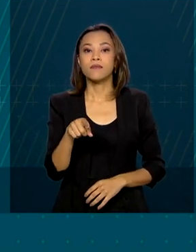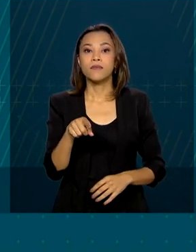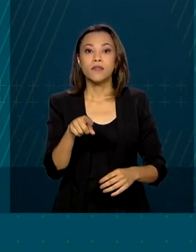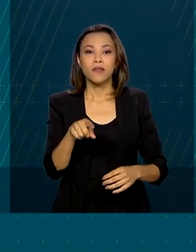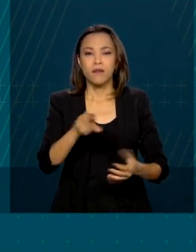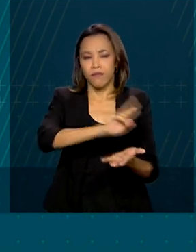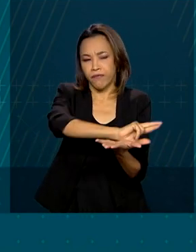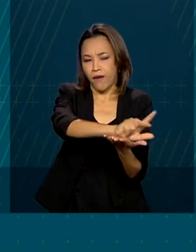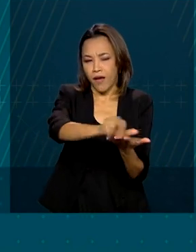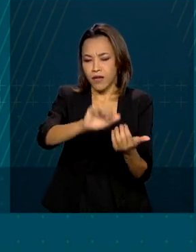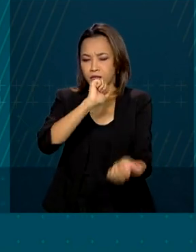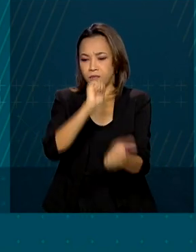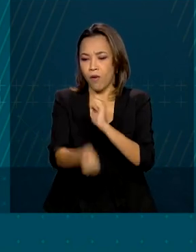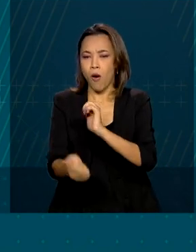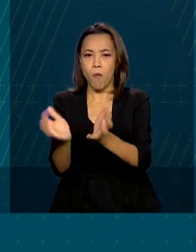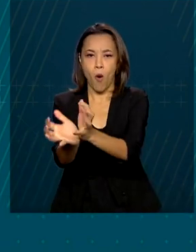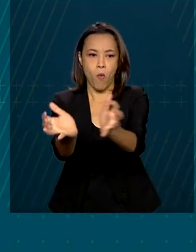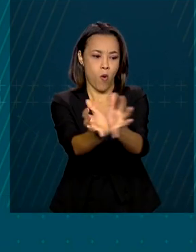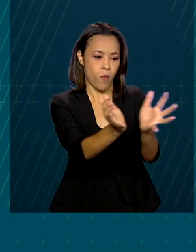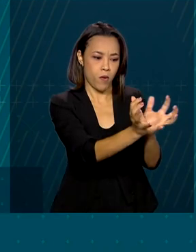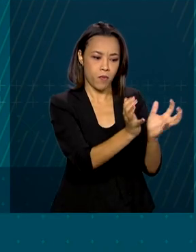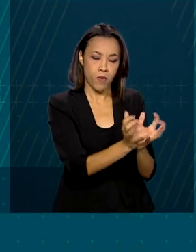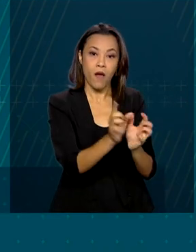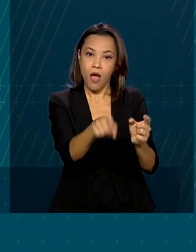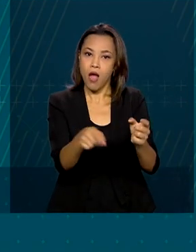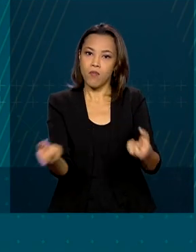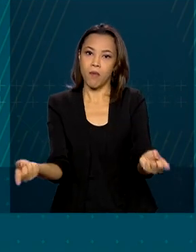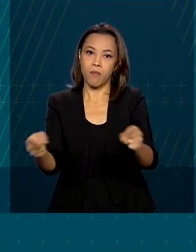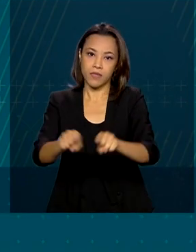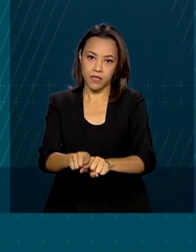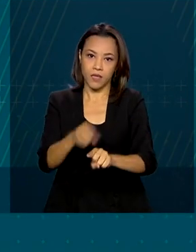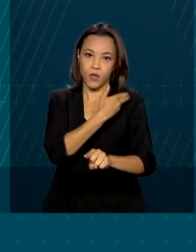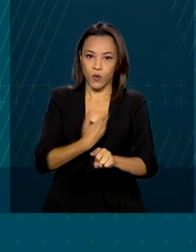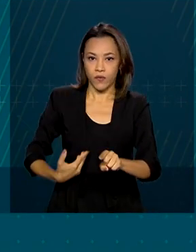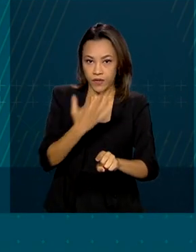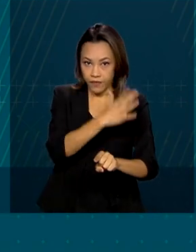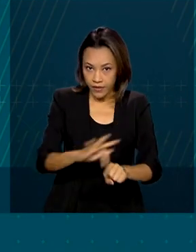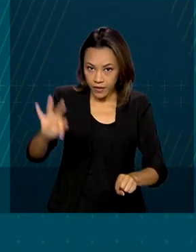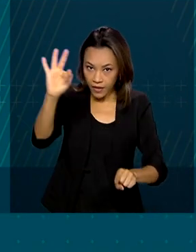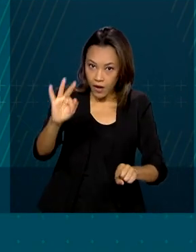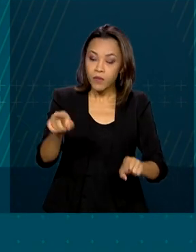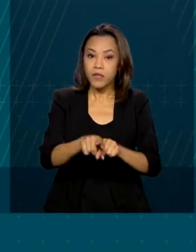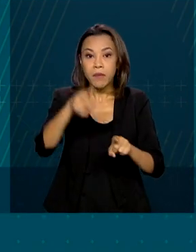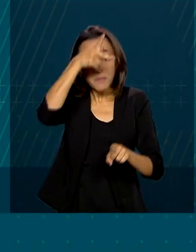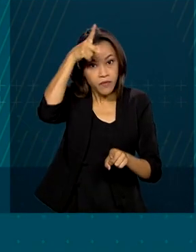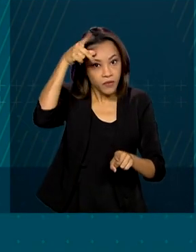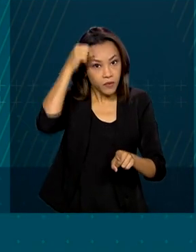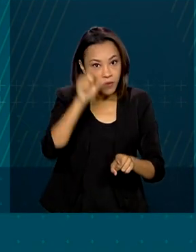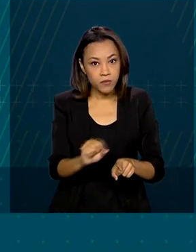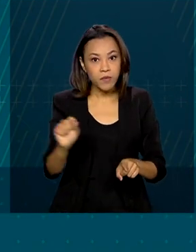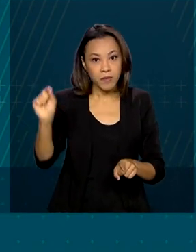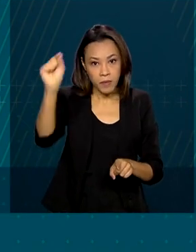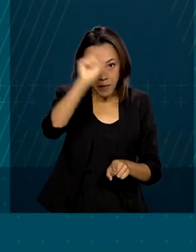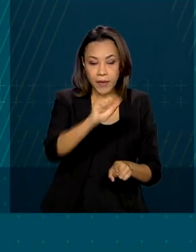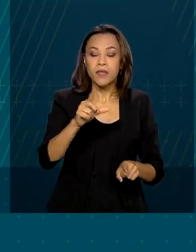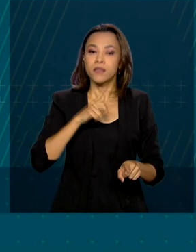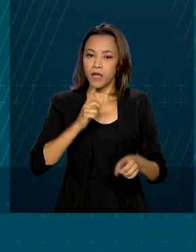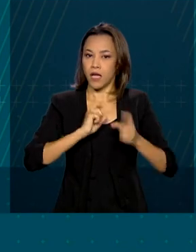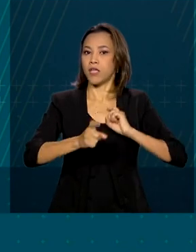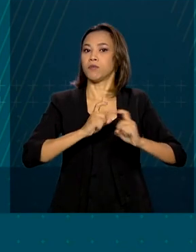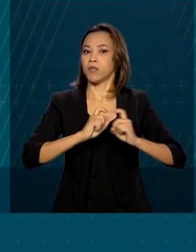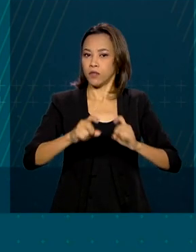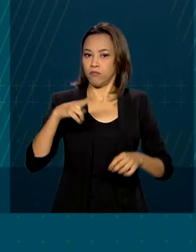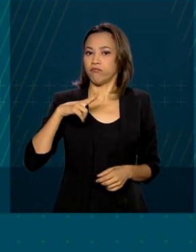várias modalidades, é uma parceria entre o governo federal e as prefeituras, com gestão privada,